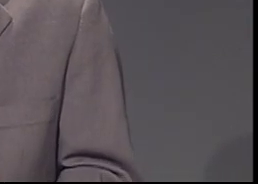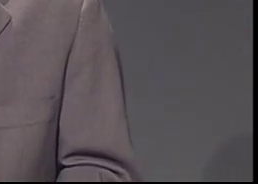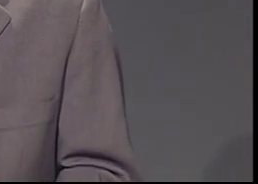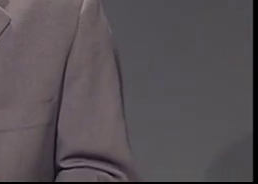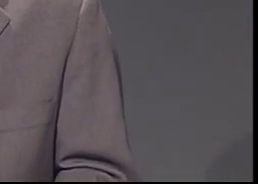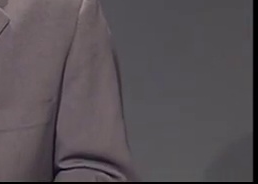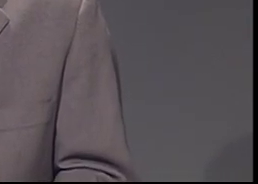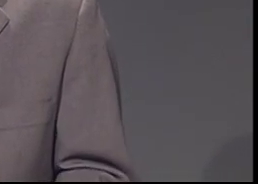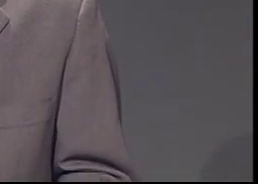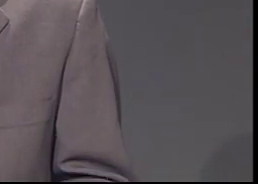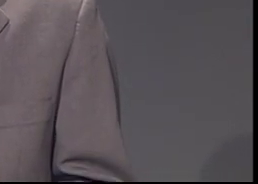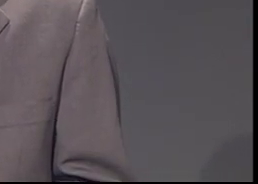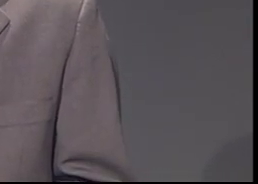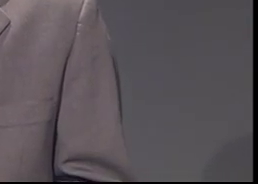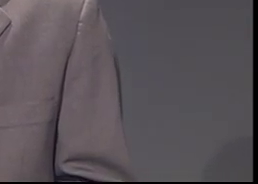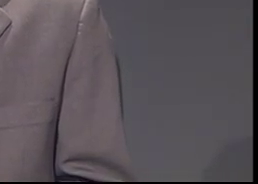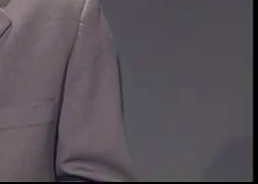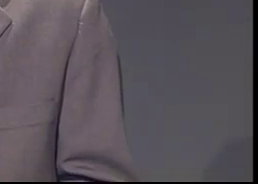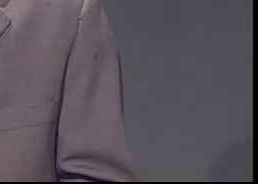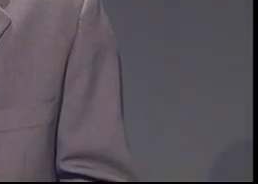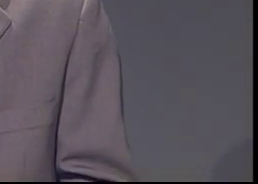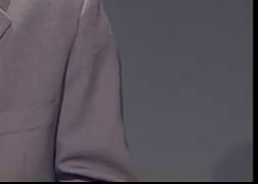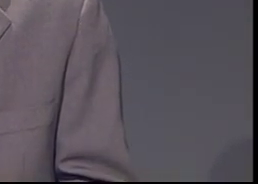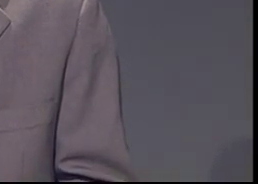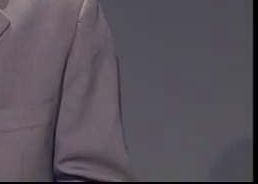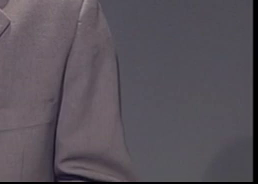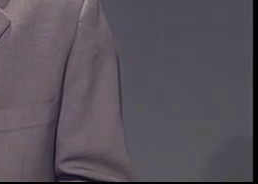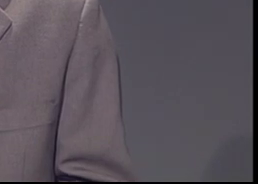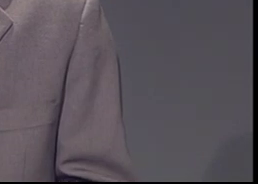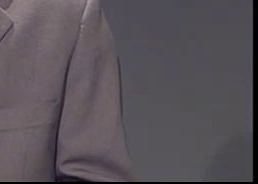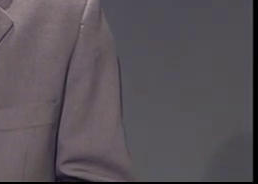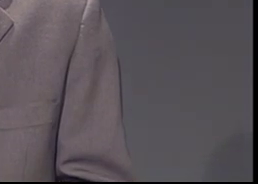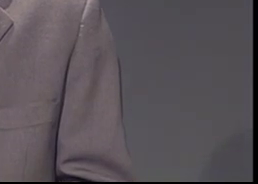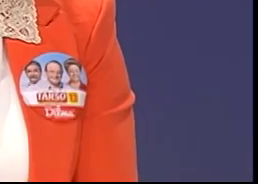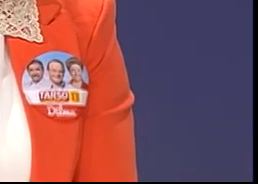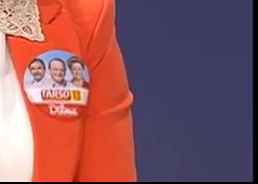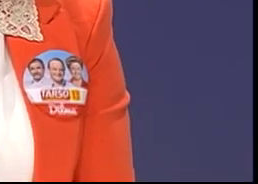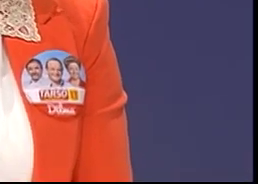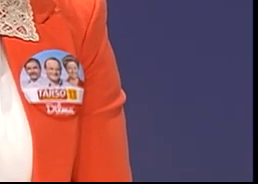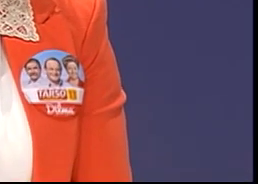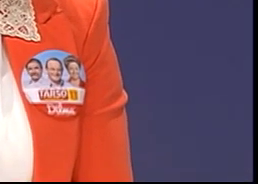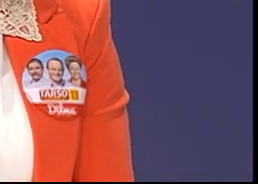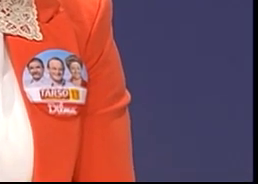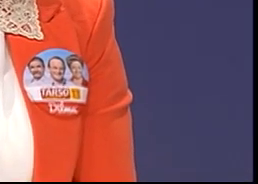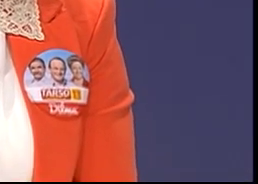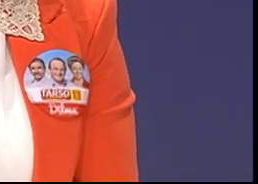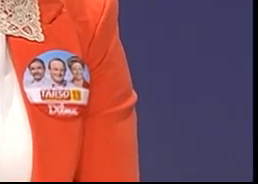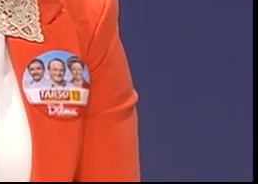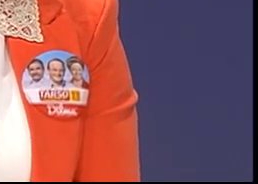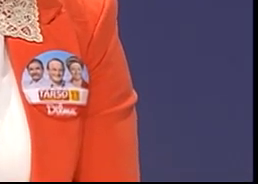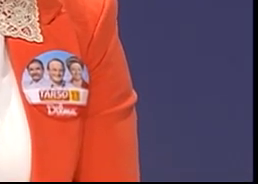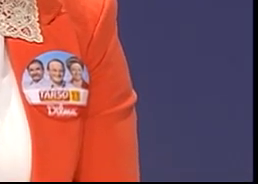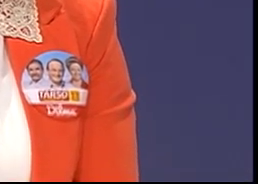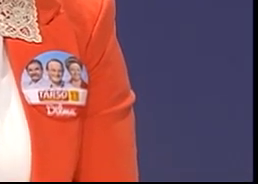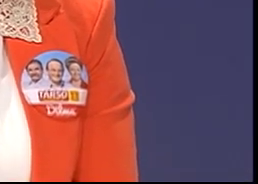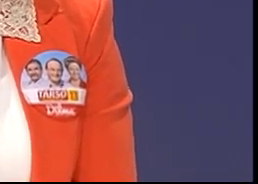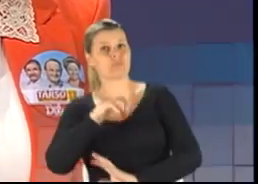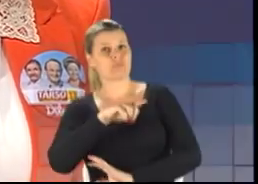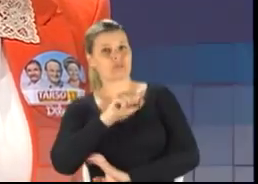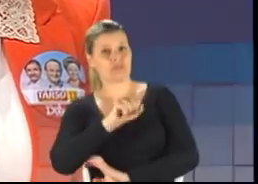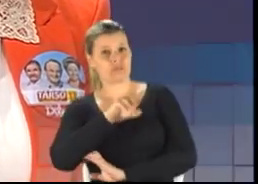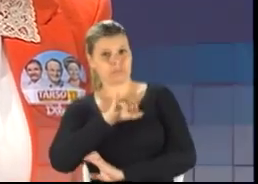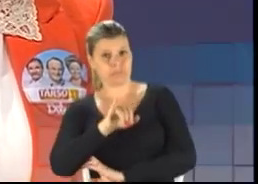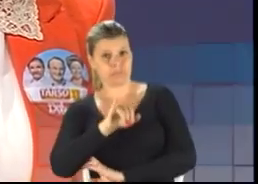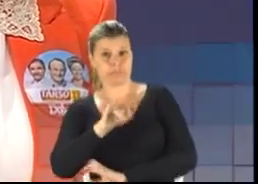Pereira pergunta à candidata Gabi Tolotti. Um minuto para a pergunta. Gabi, o nosso governador